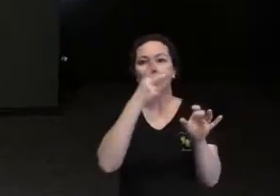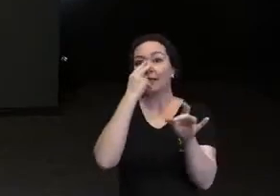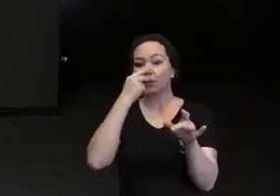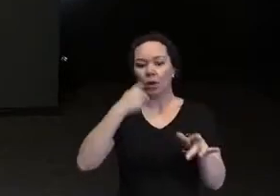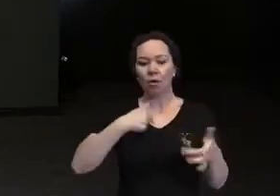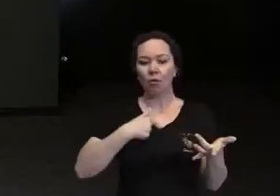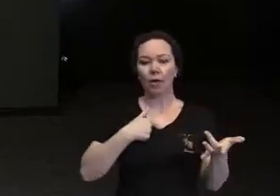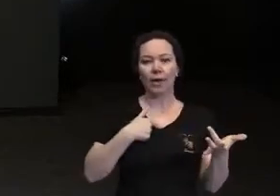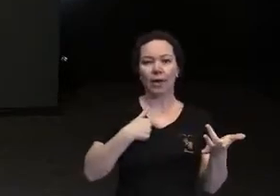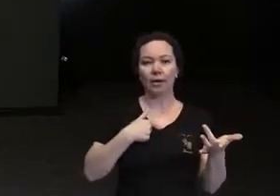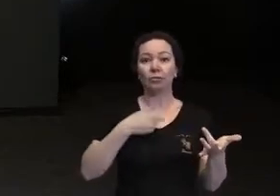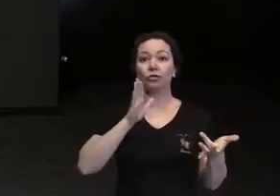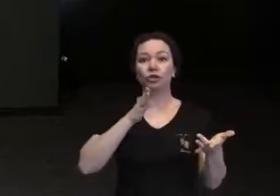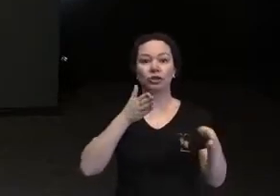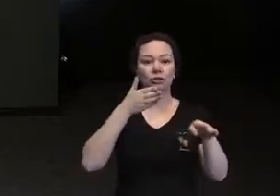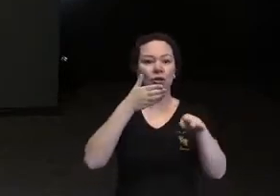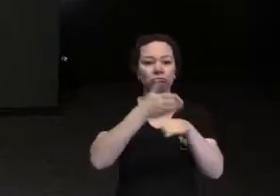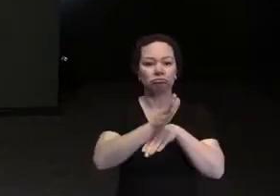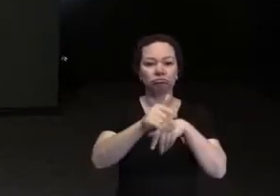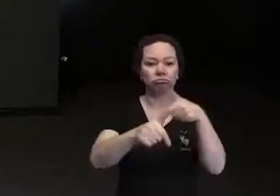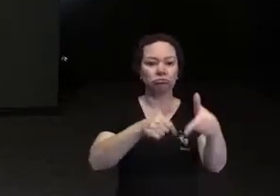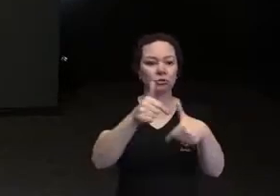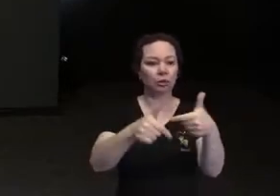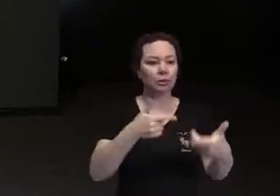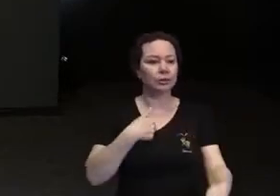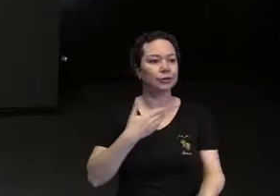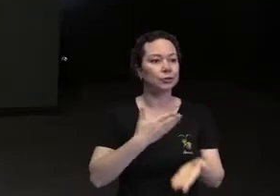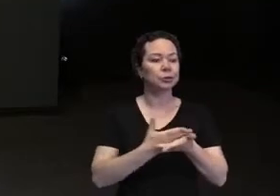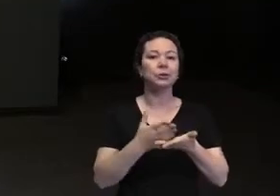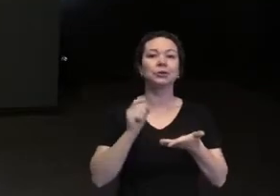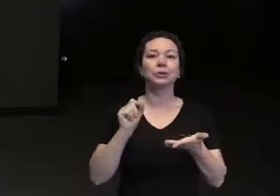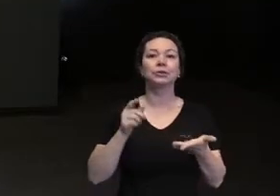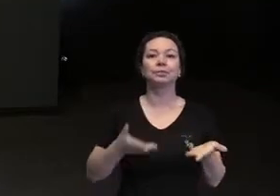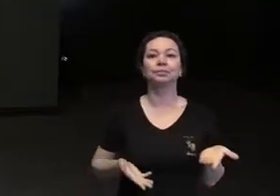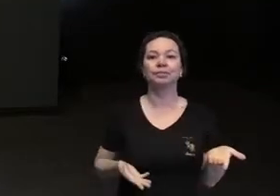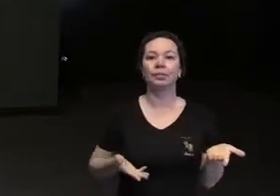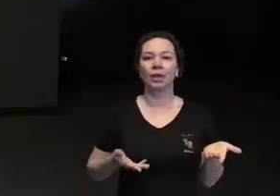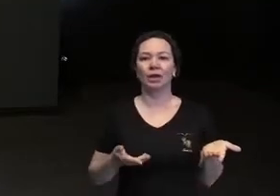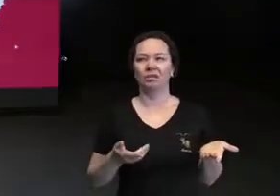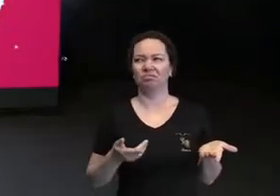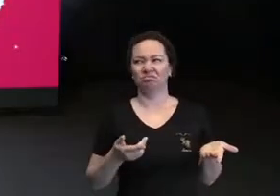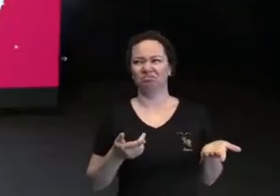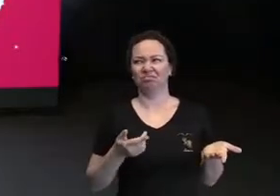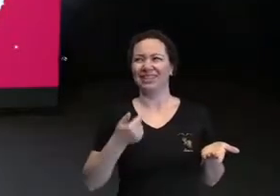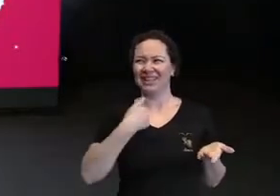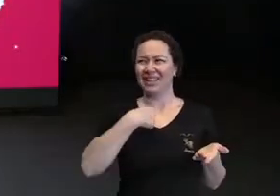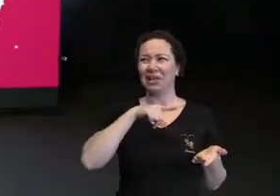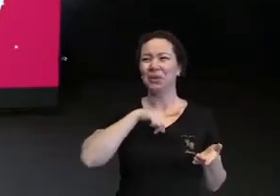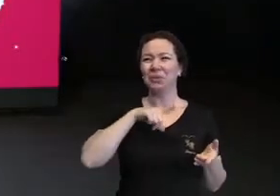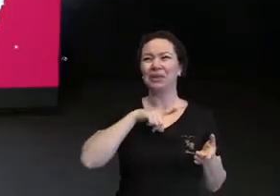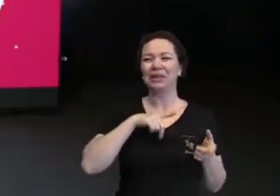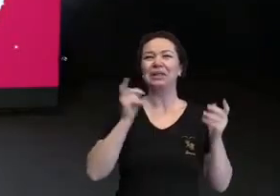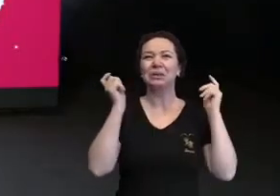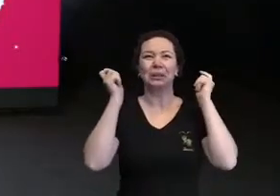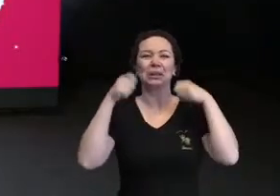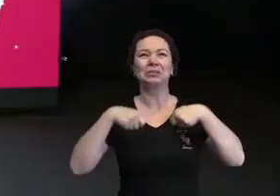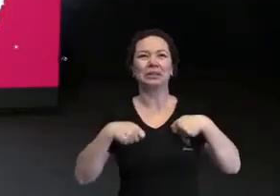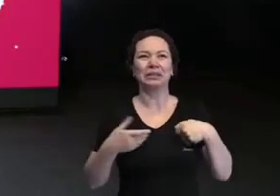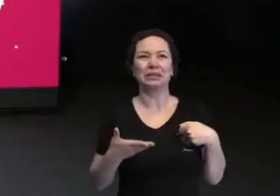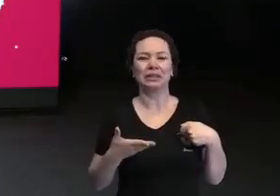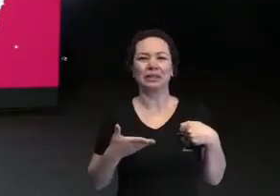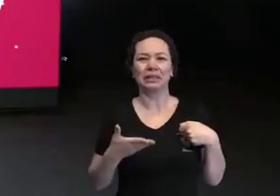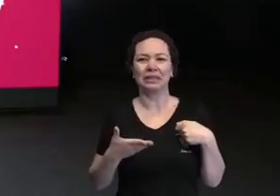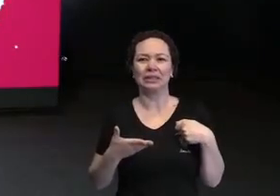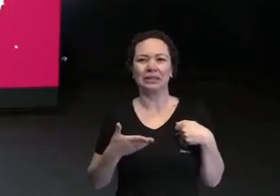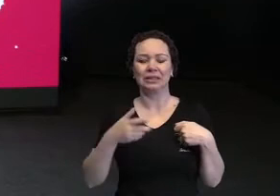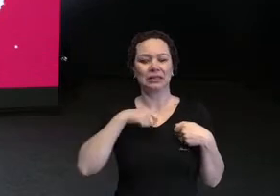conseguiram qualificar, entrar no mercado de trabalho, e aí eu comecei a ficar, tipo, será que eu realmente tenho talento? Eu